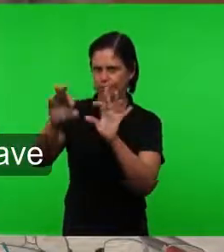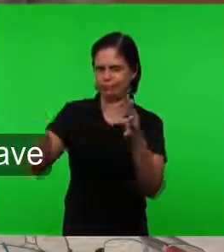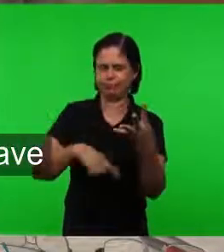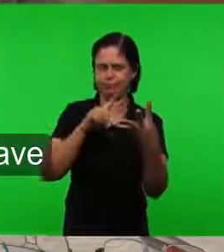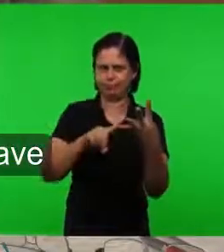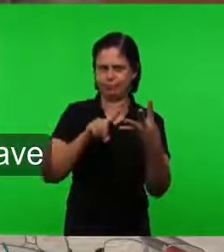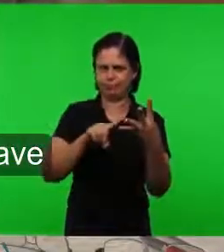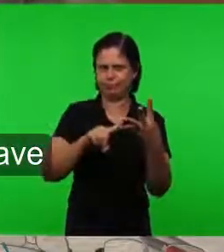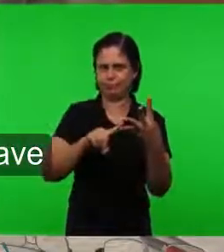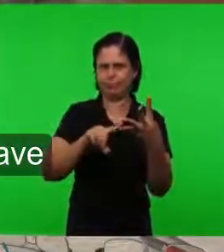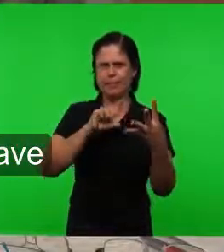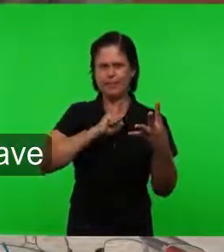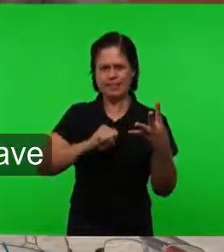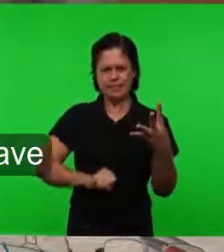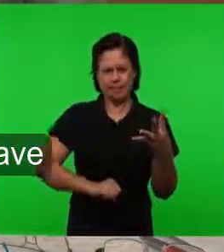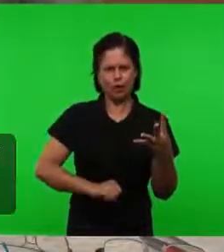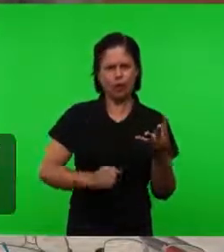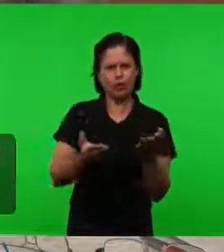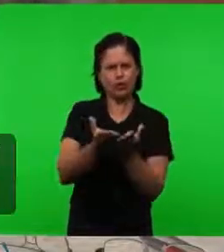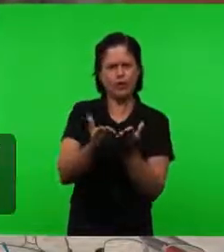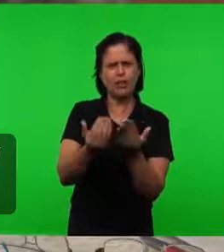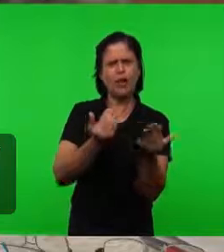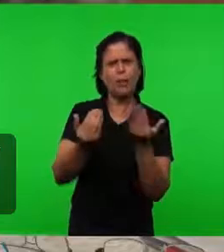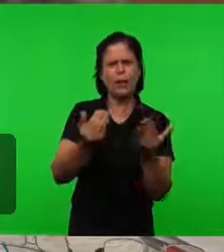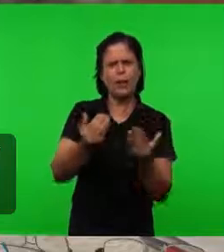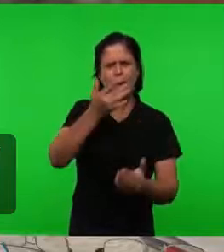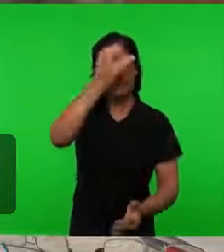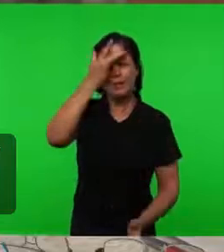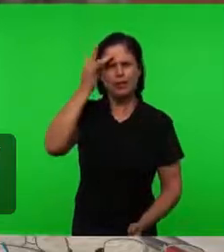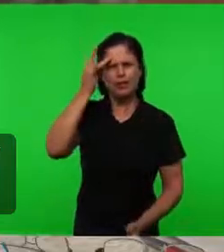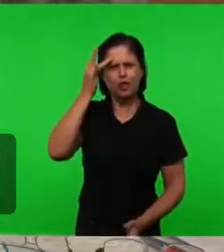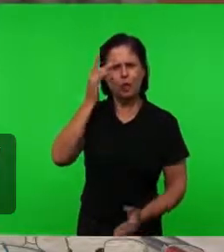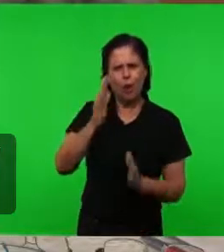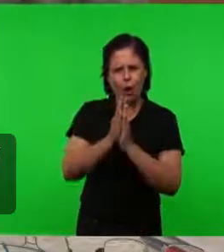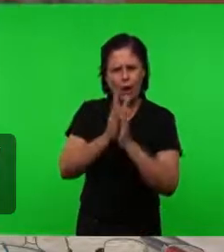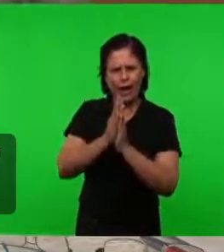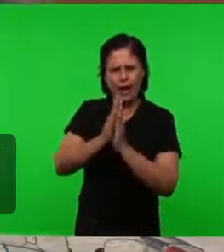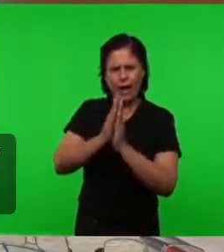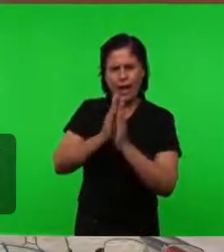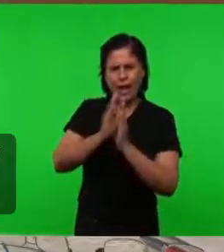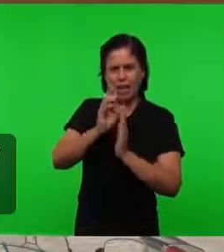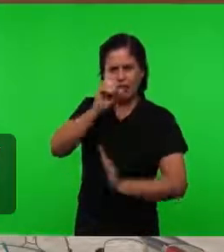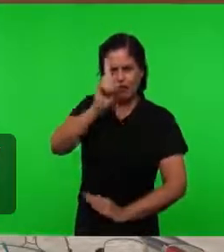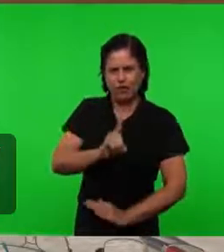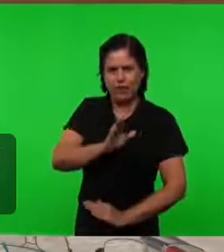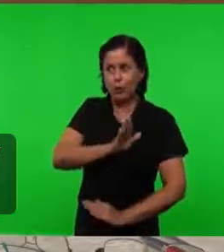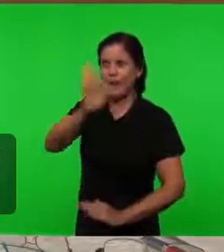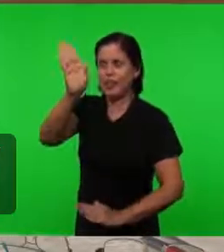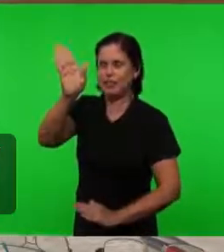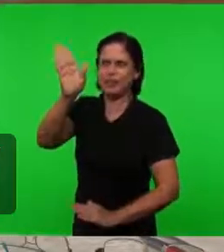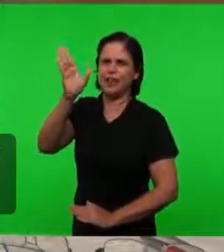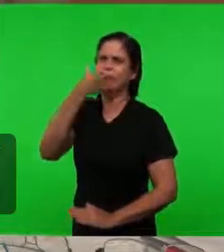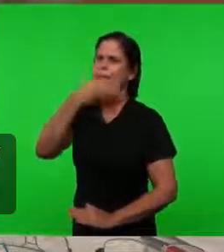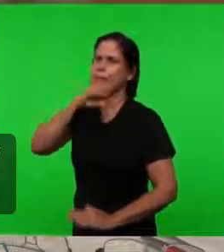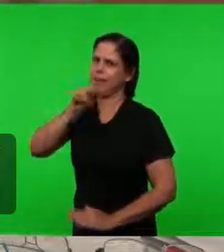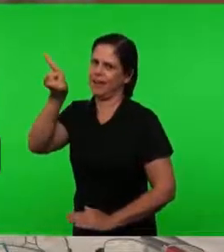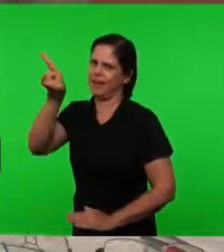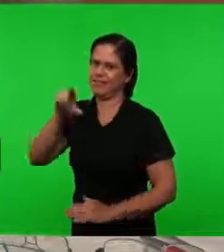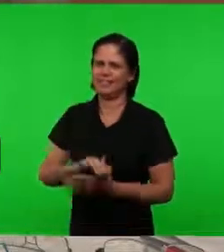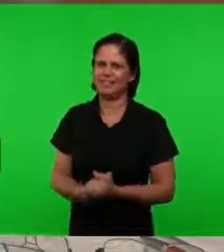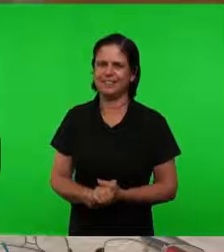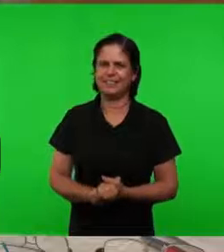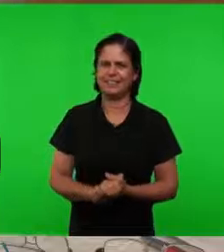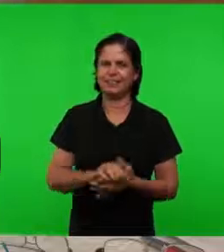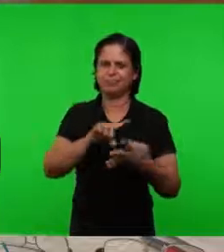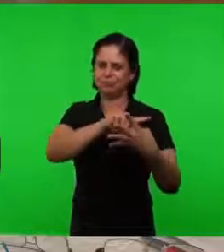Sacerdócio Universal Do crente Então temos Os textos Todos Aqui Nós vamos Já temos Enquadrado